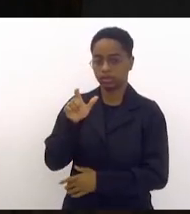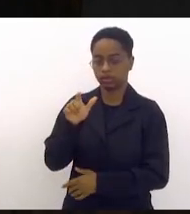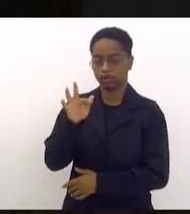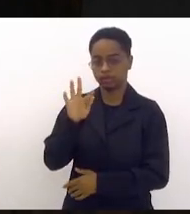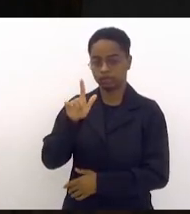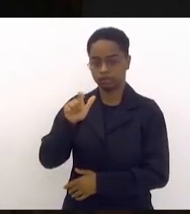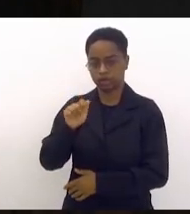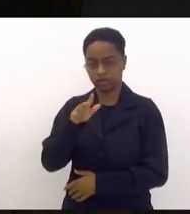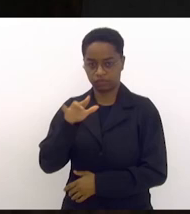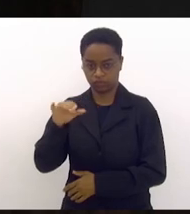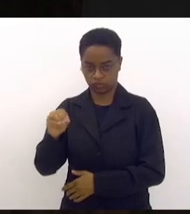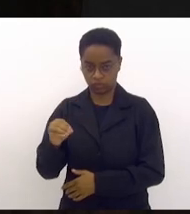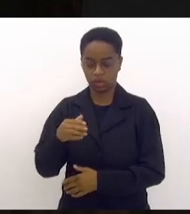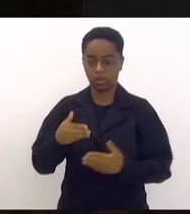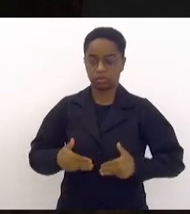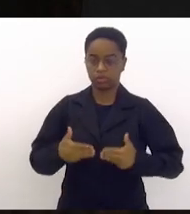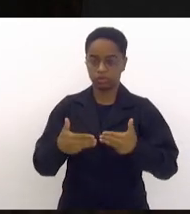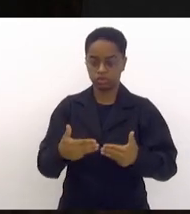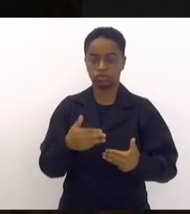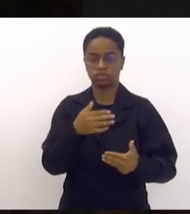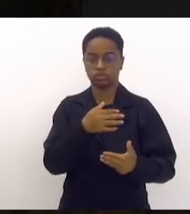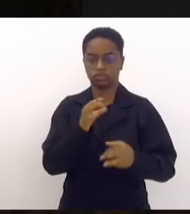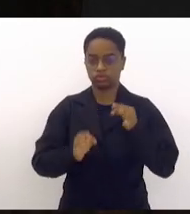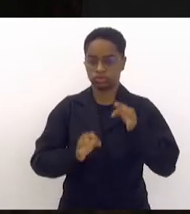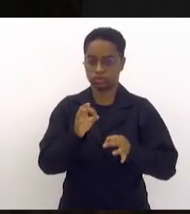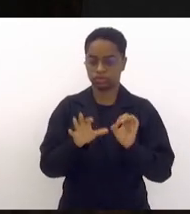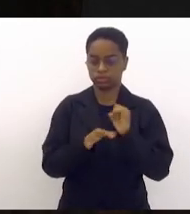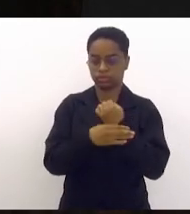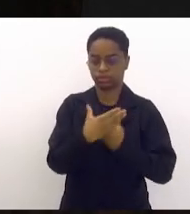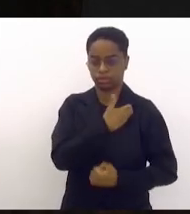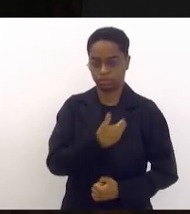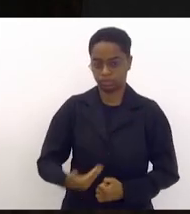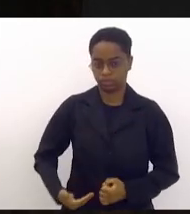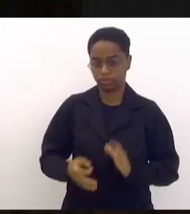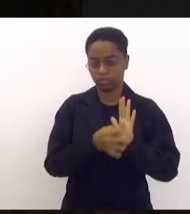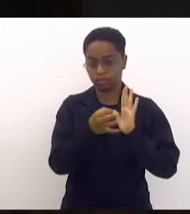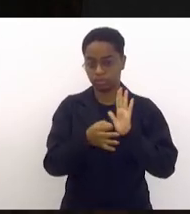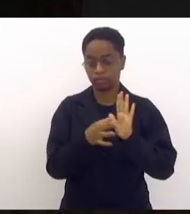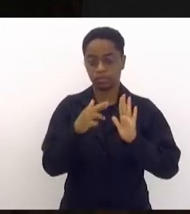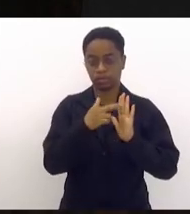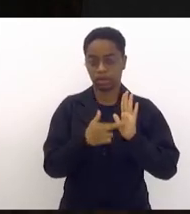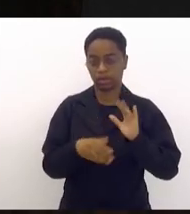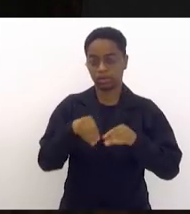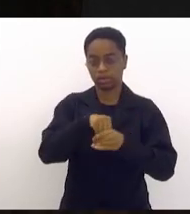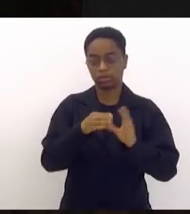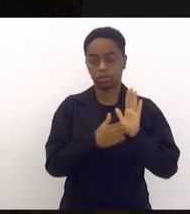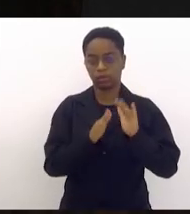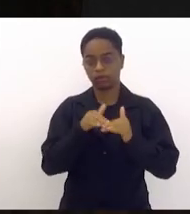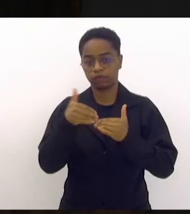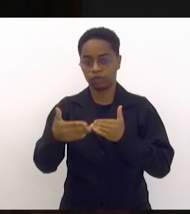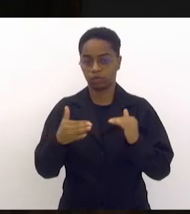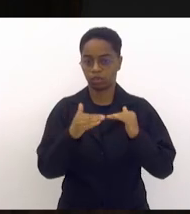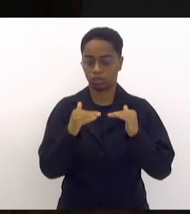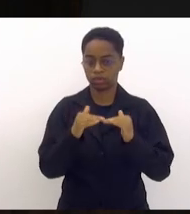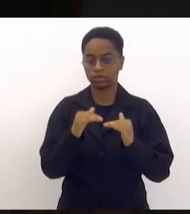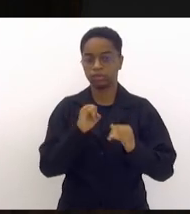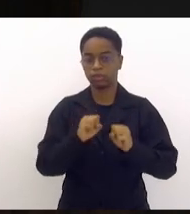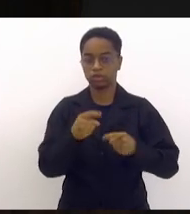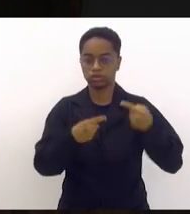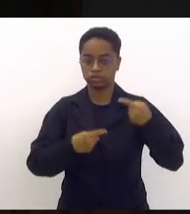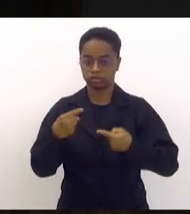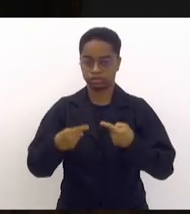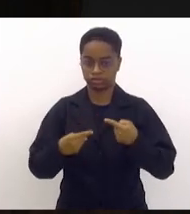Dino, de Castro e Costa, ministro da Justiça e Segurança Pública, parecer das comissões de normas internas, proposições internas, favorável. Em